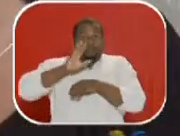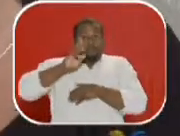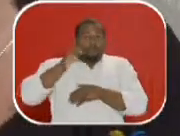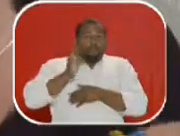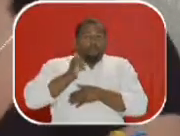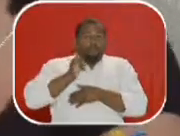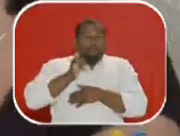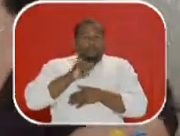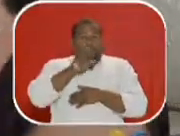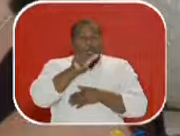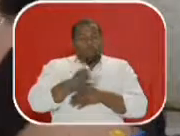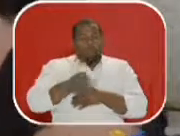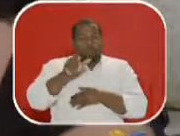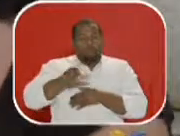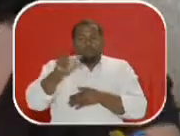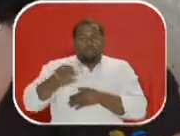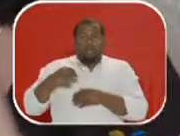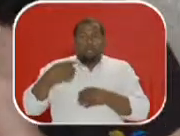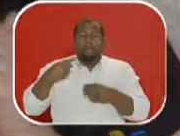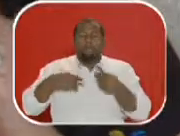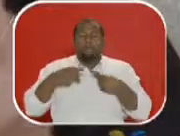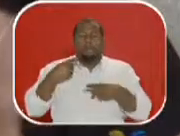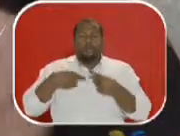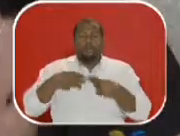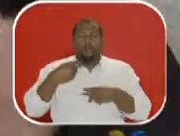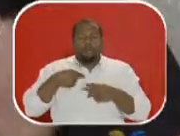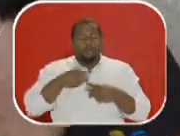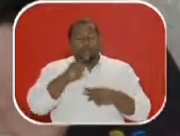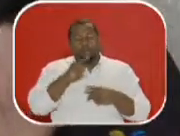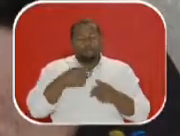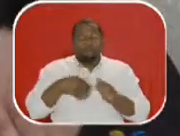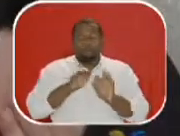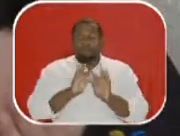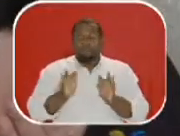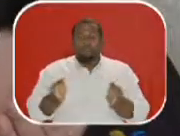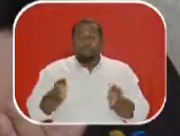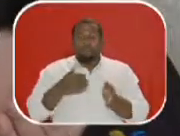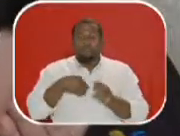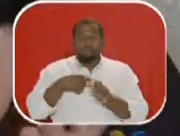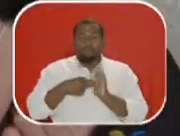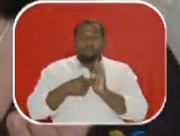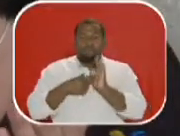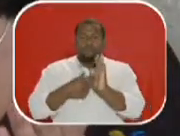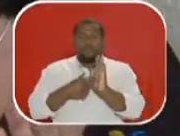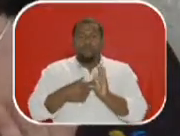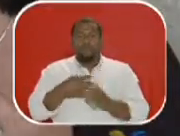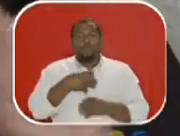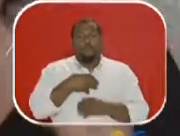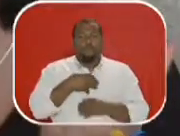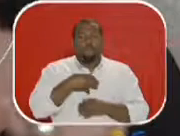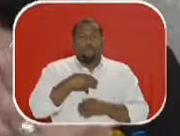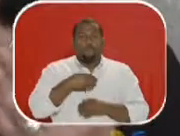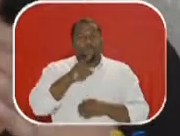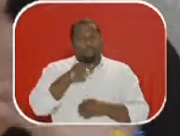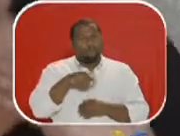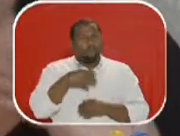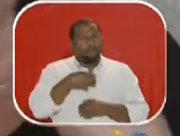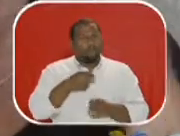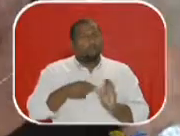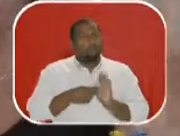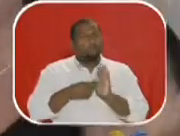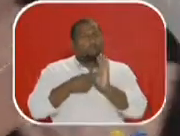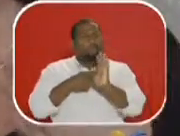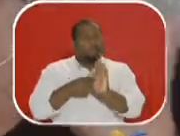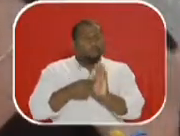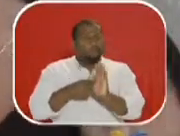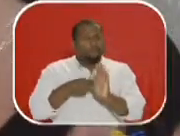a história é contada através dos personagens. Incrível que essa distinção, que é tão simples, né? Do modo de, veja aqui, é